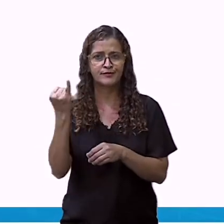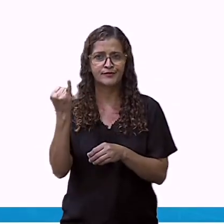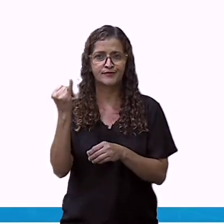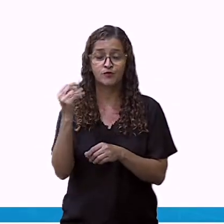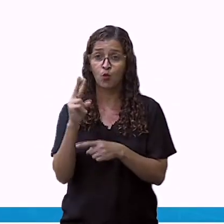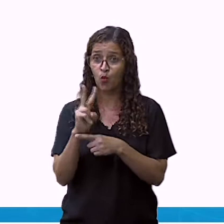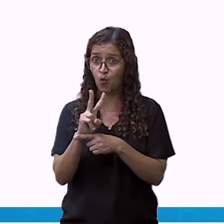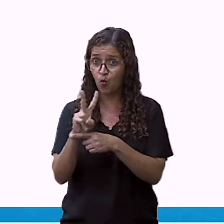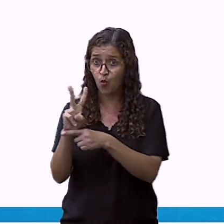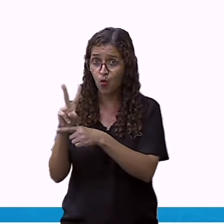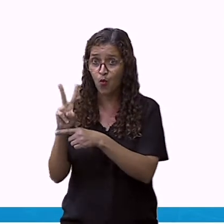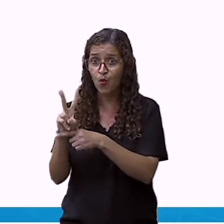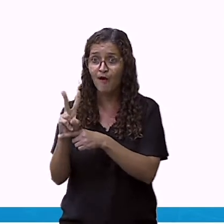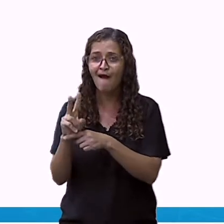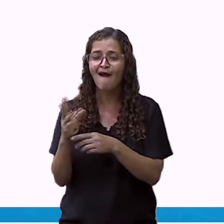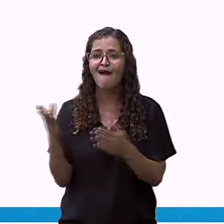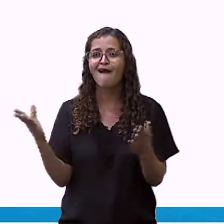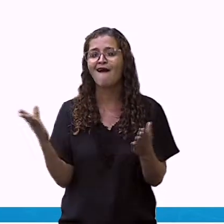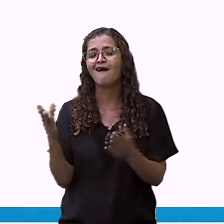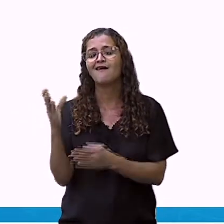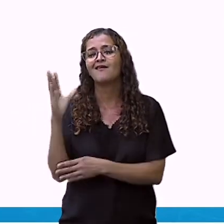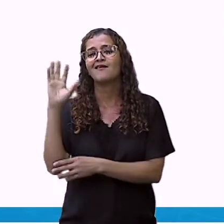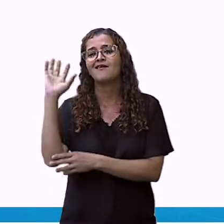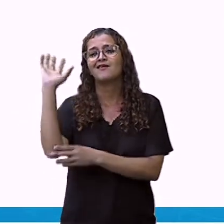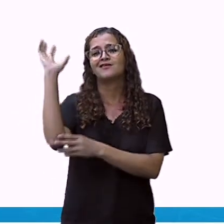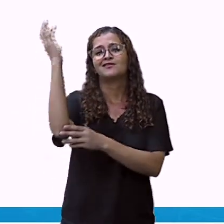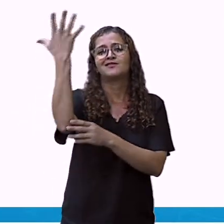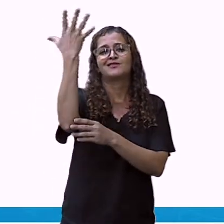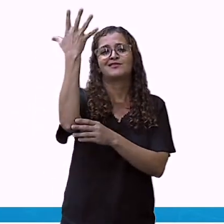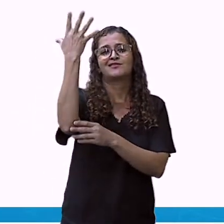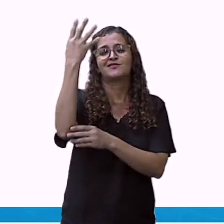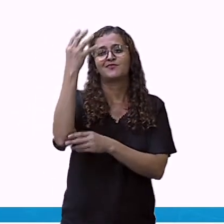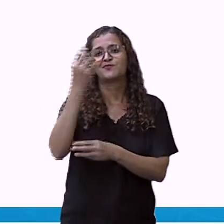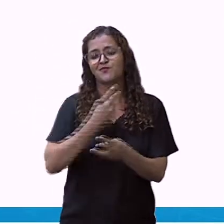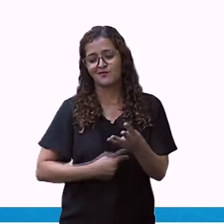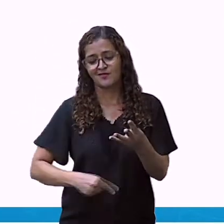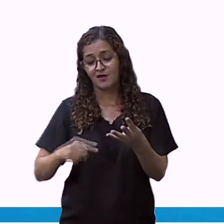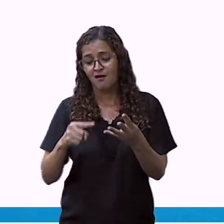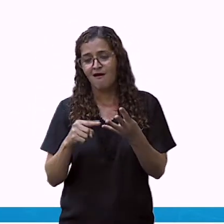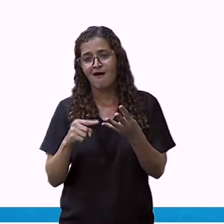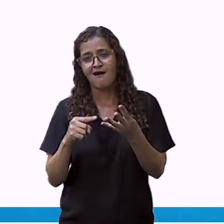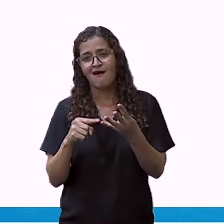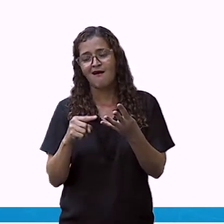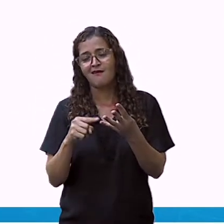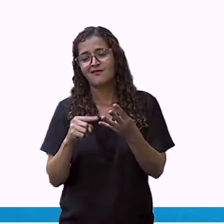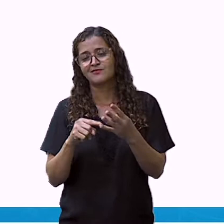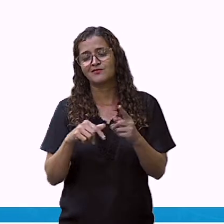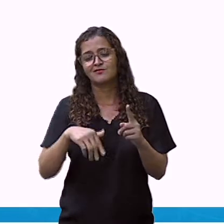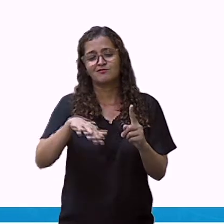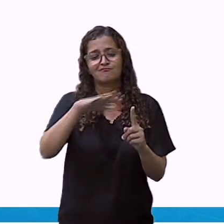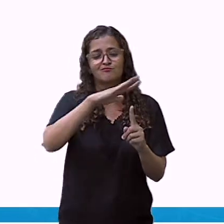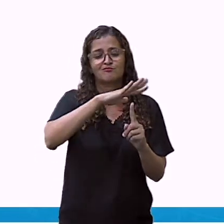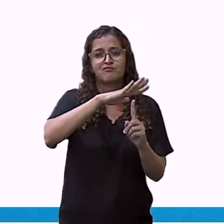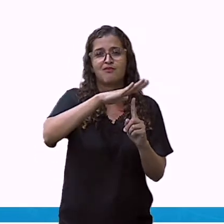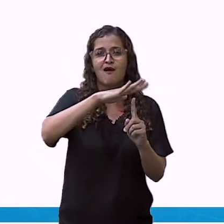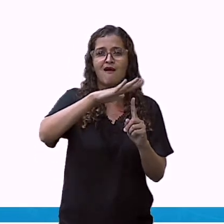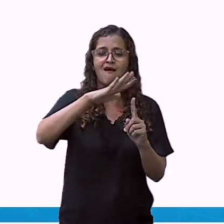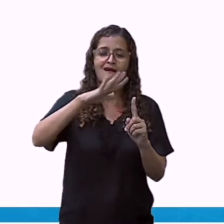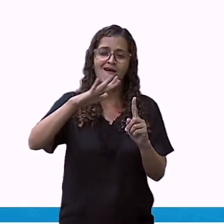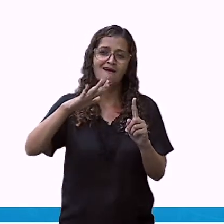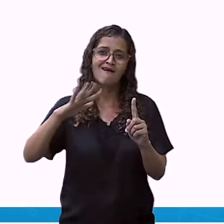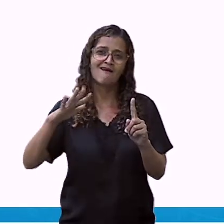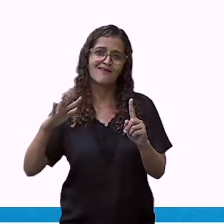chamada outono. Então, primavera, verão e agora nós iremos falar do